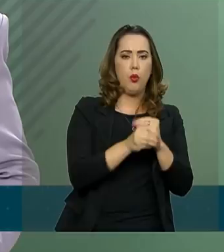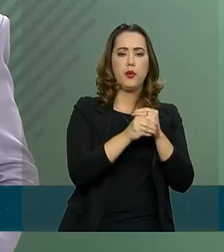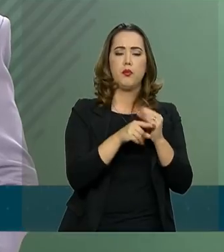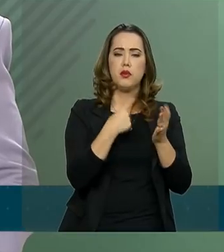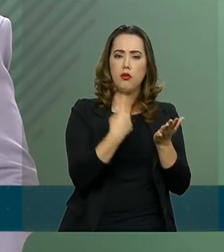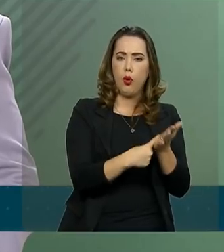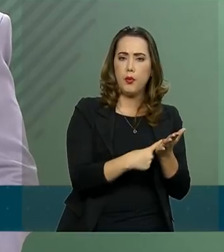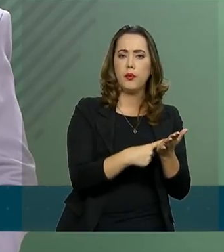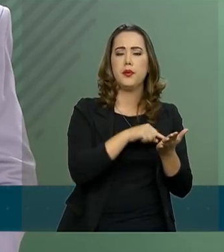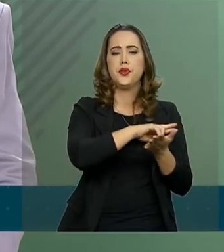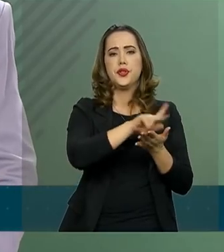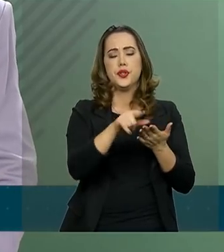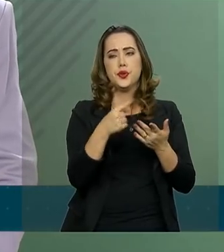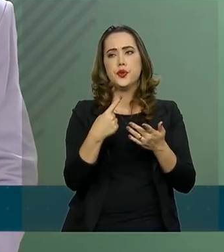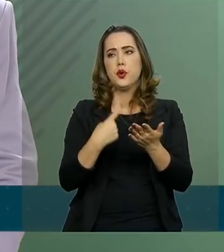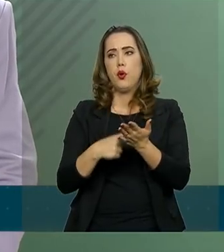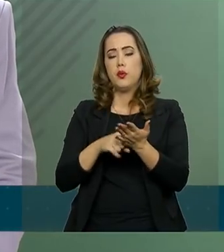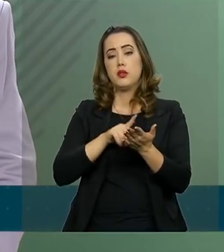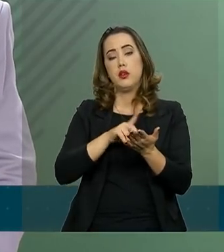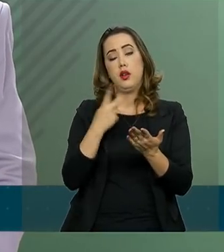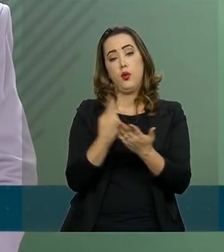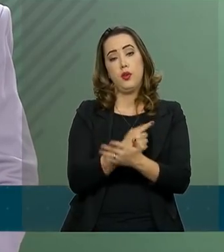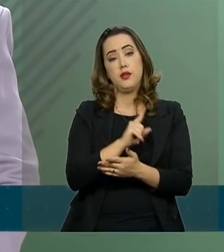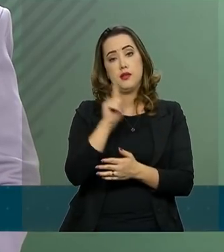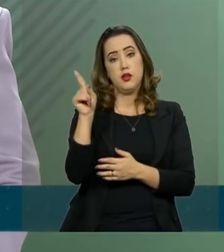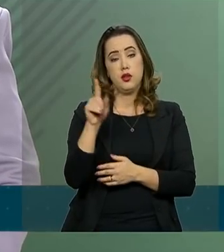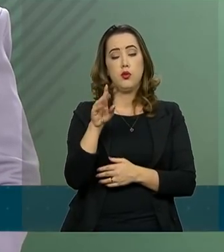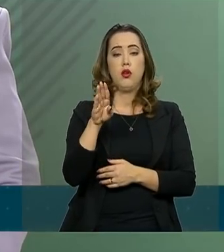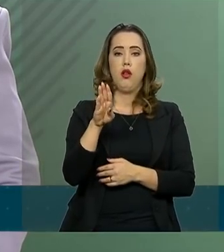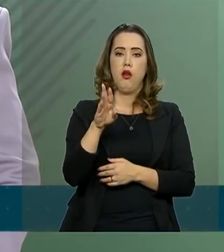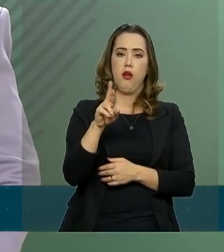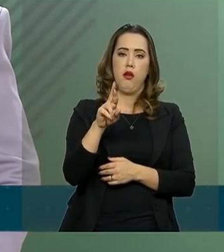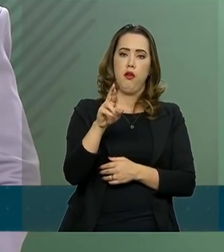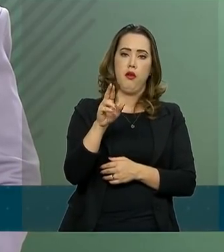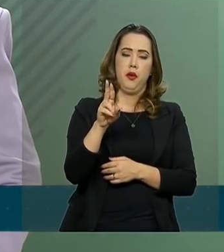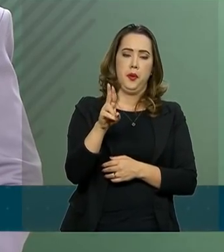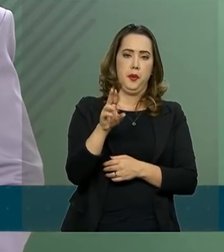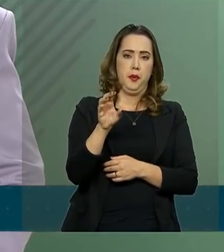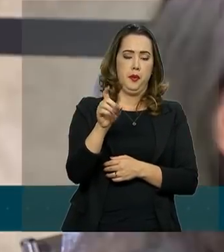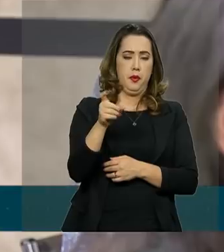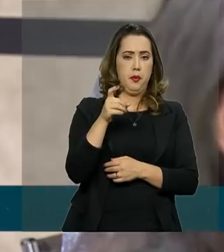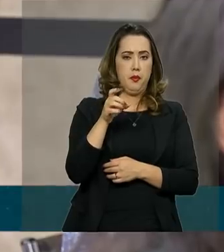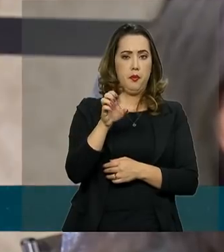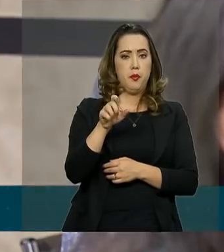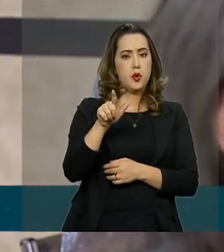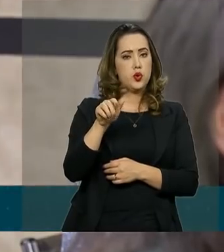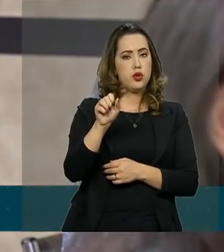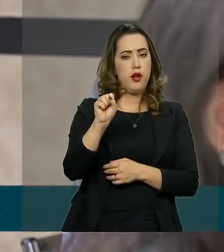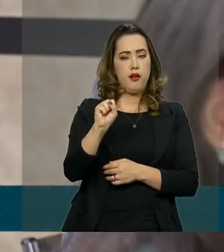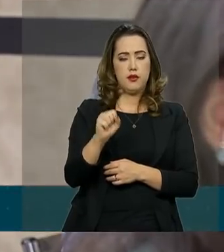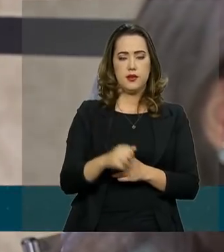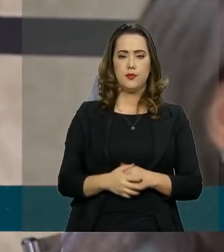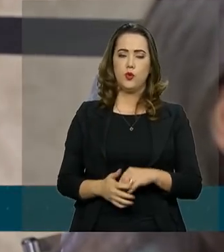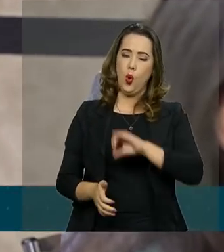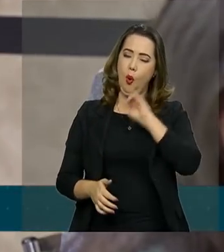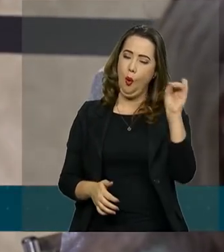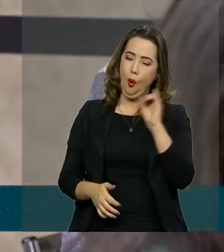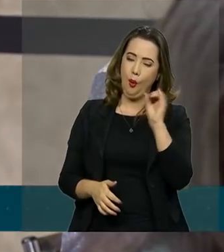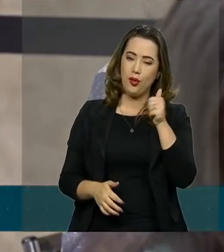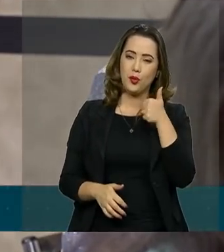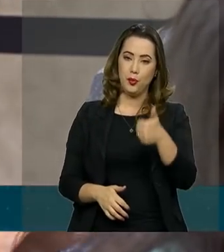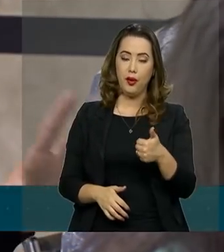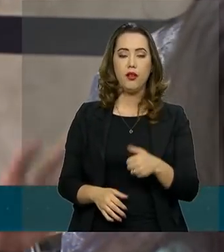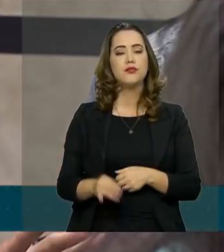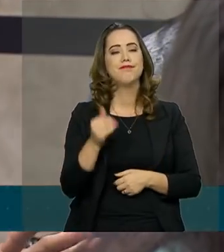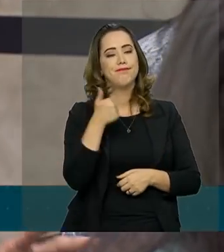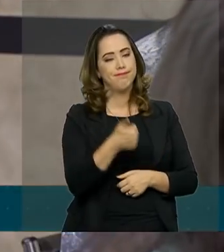que foram realizadas lá em Bruxelas. Oi, porta-voz Daniel da Folha de São Paulo. São duas perguntas. A